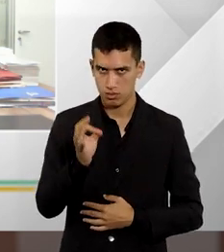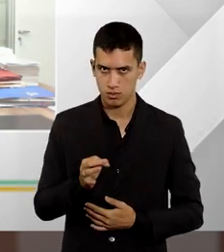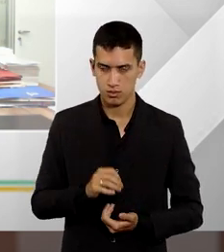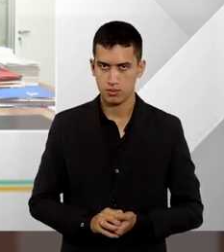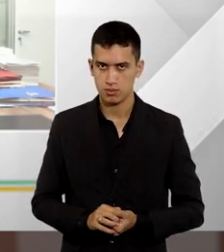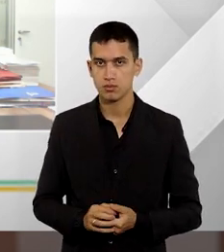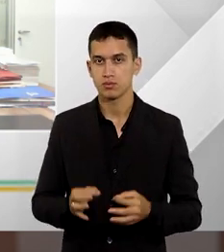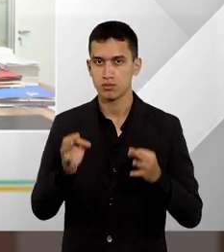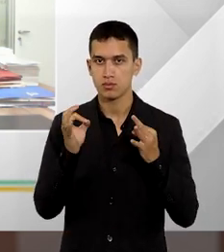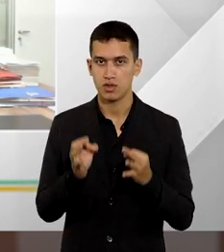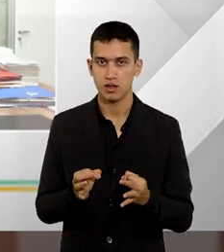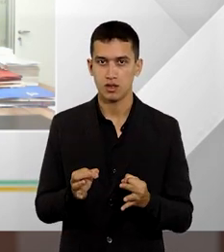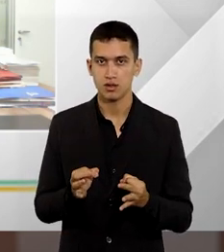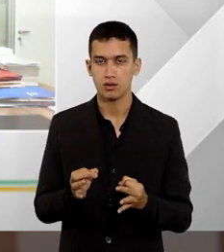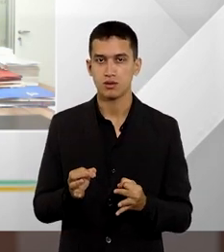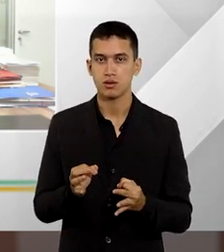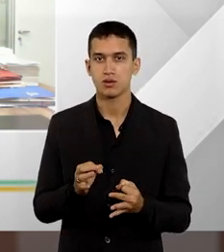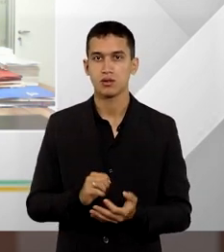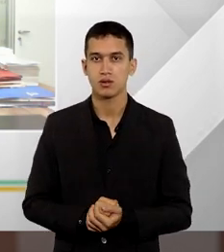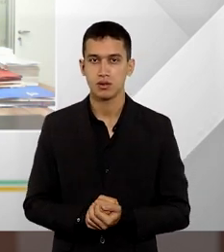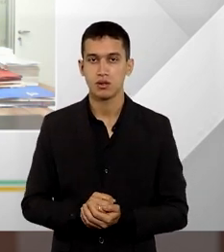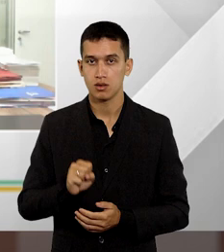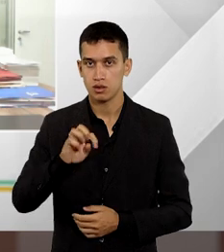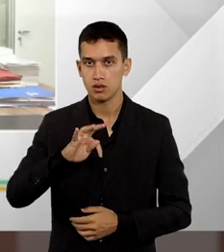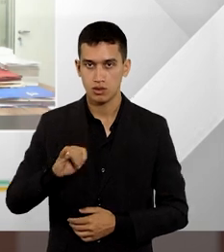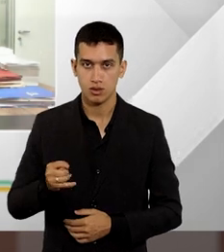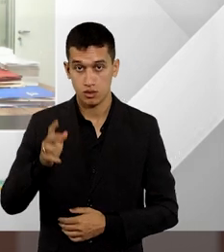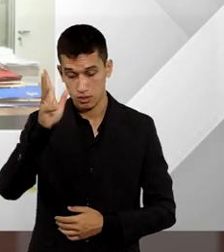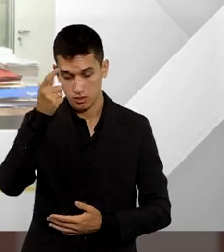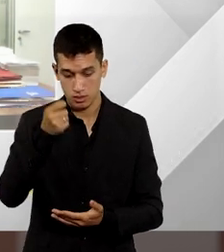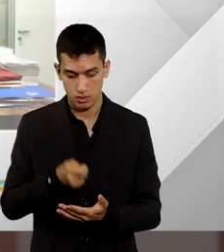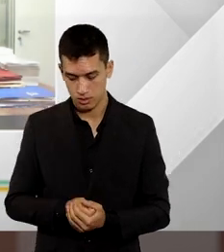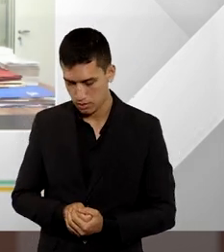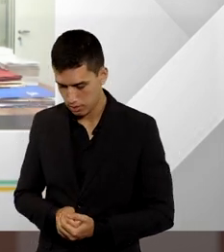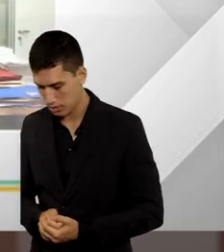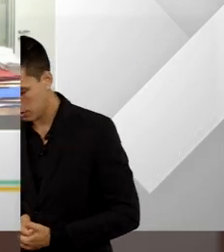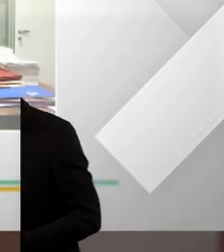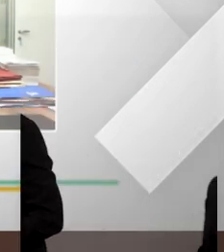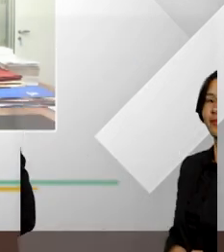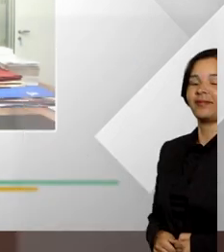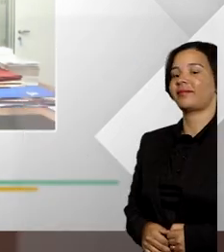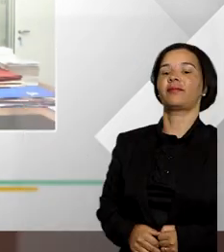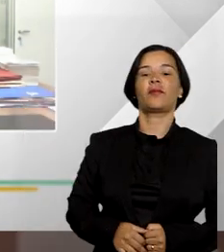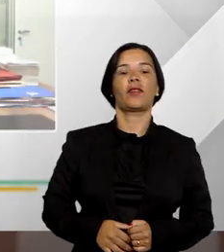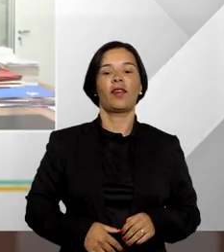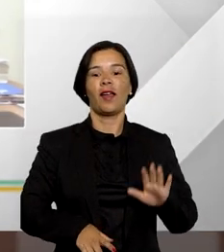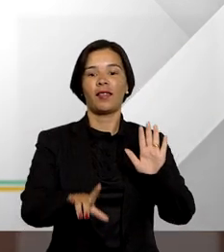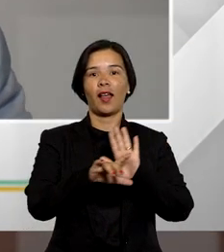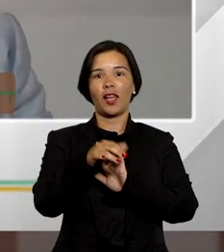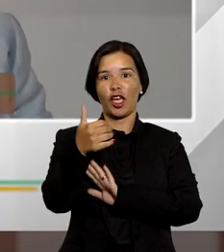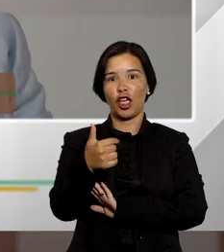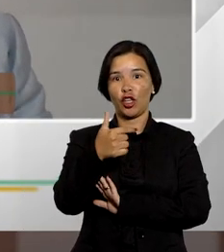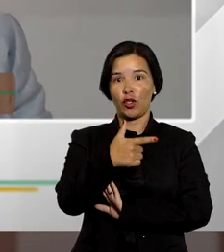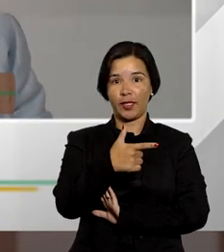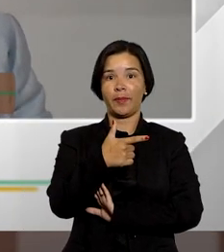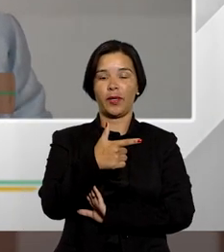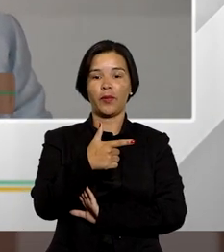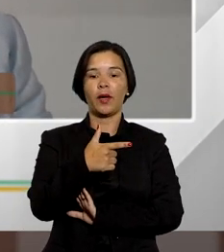Certo. Exatamente. O STJ pacificou na esteira do disposto no artigo 25 da lei 2016